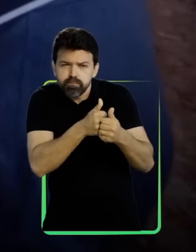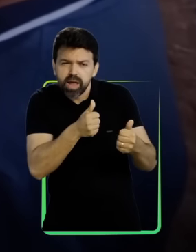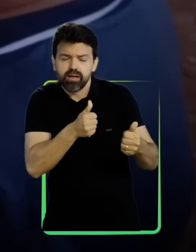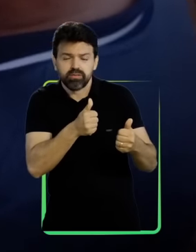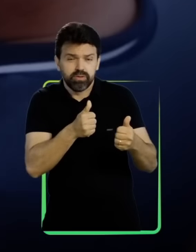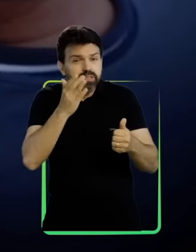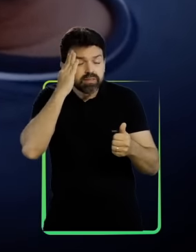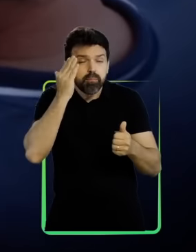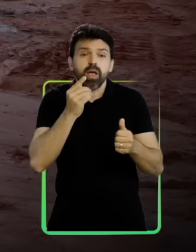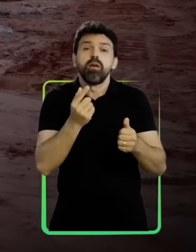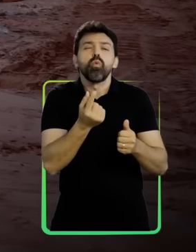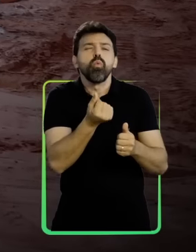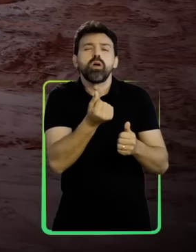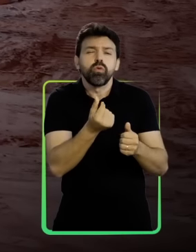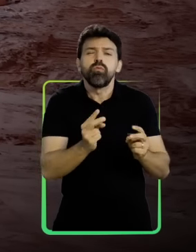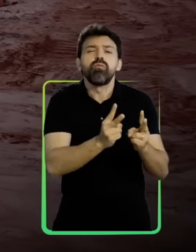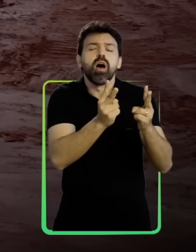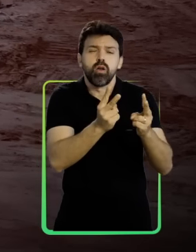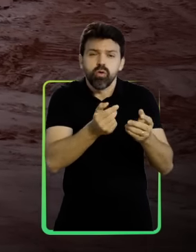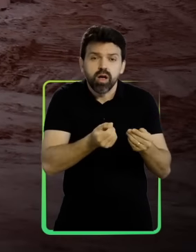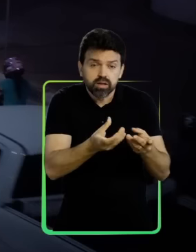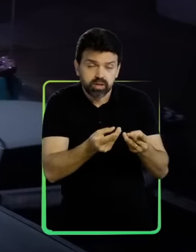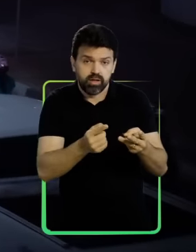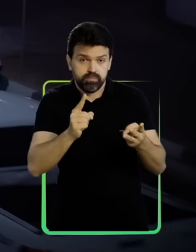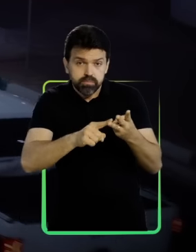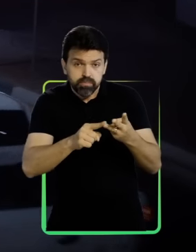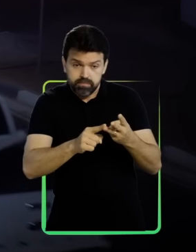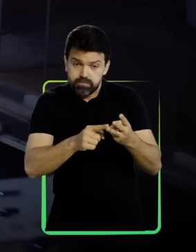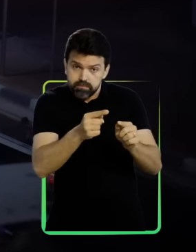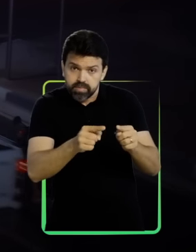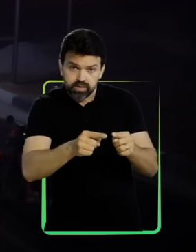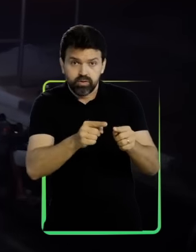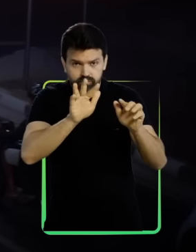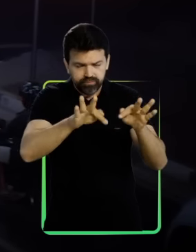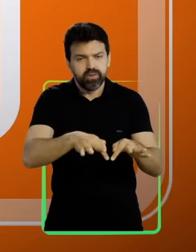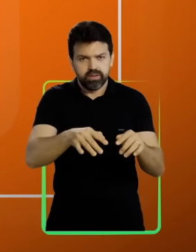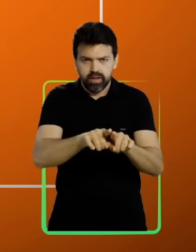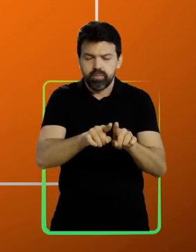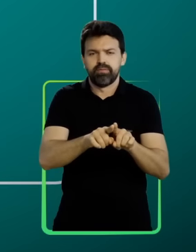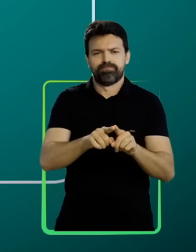Sabendo quanto vai custar. E com prazo pra terminar.